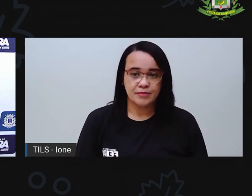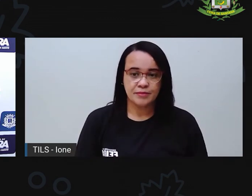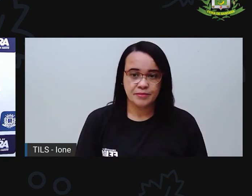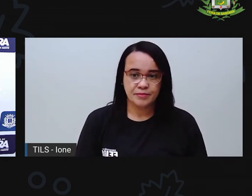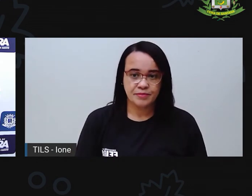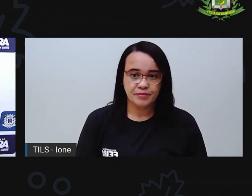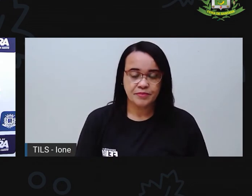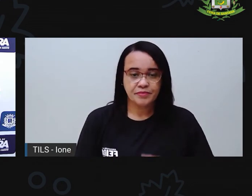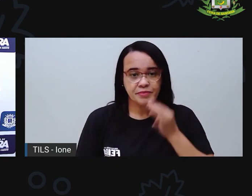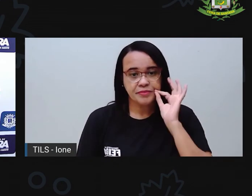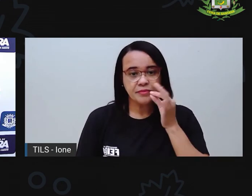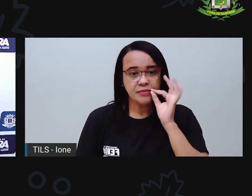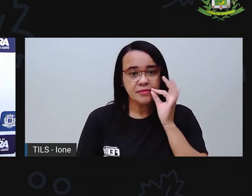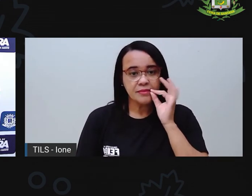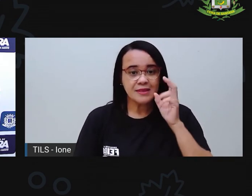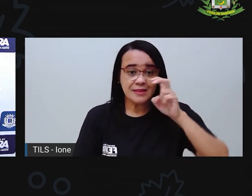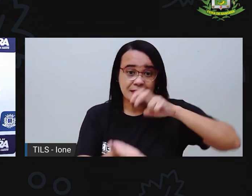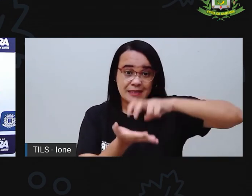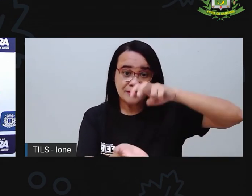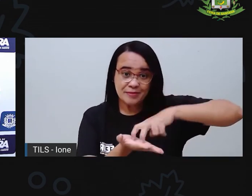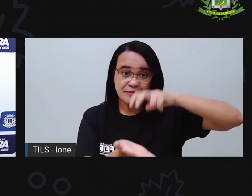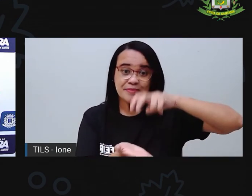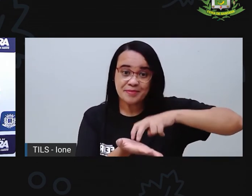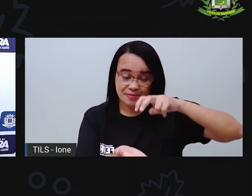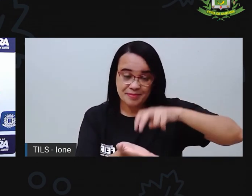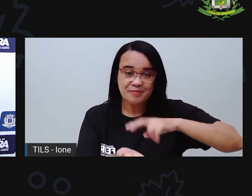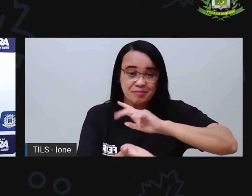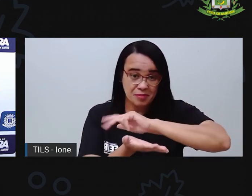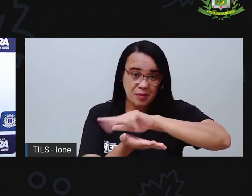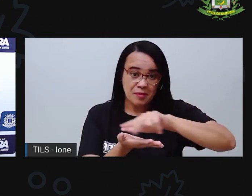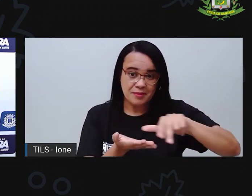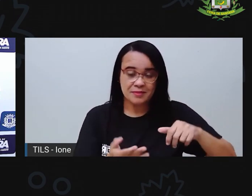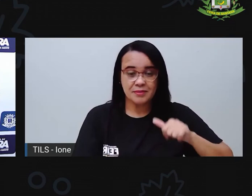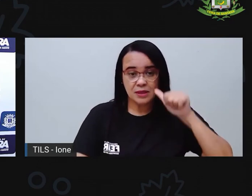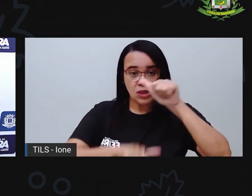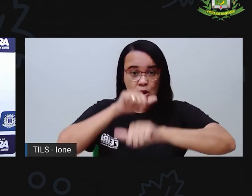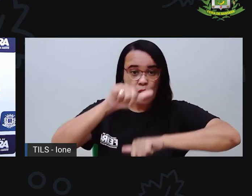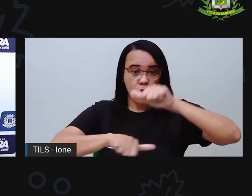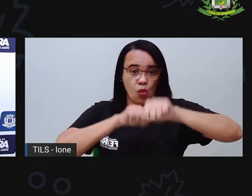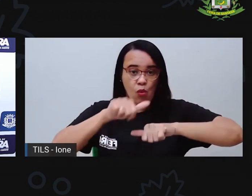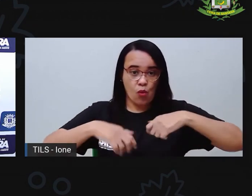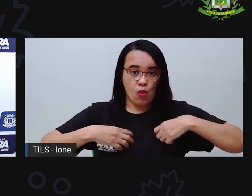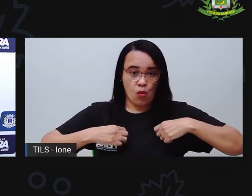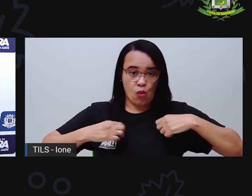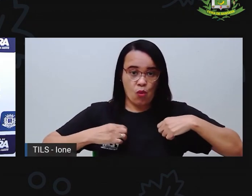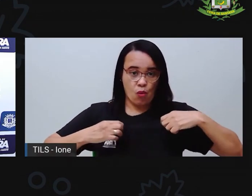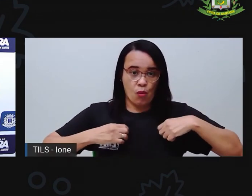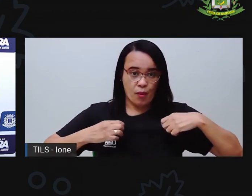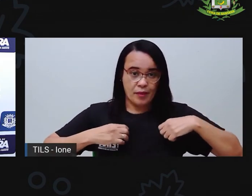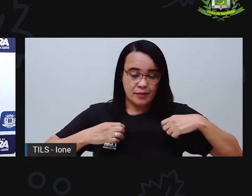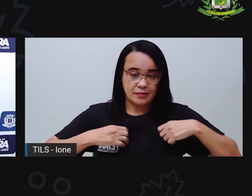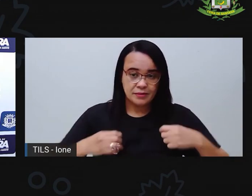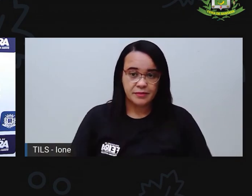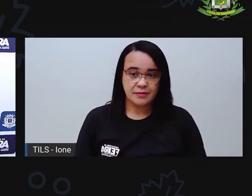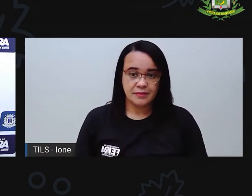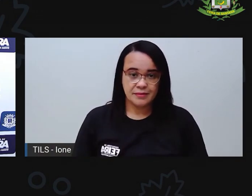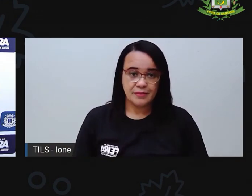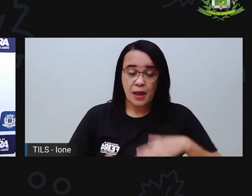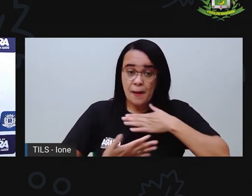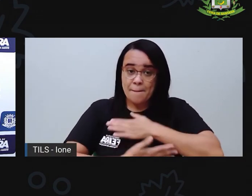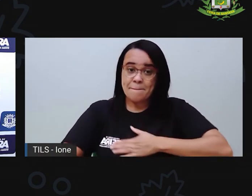café da manhã, trocar de roupa, tomar